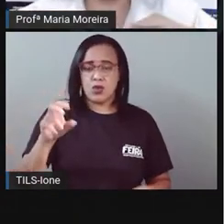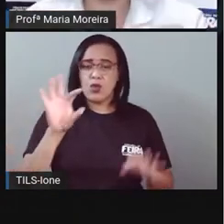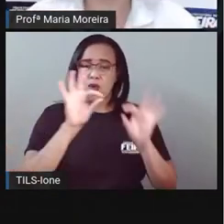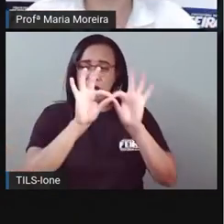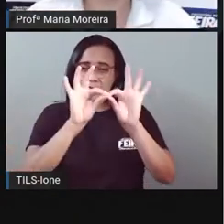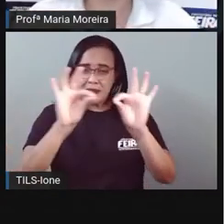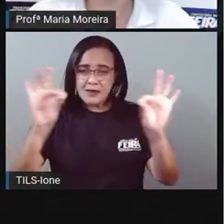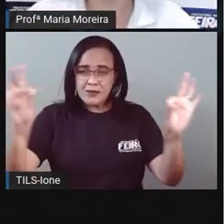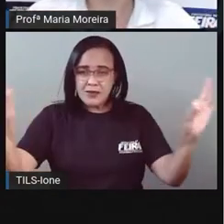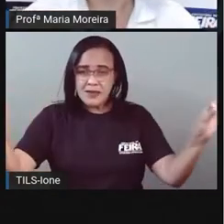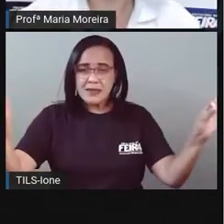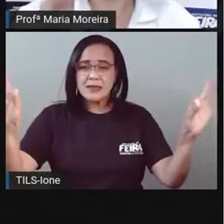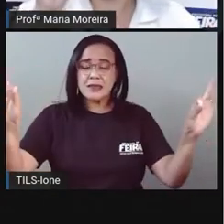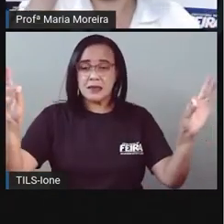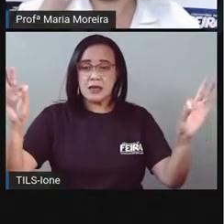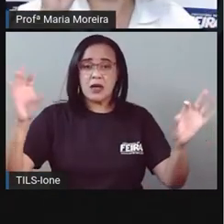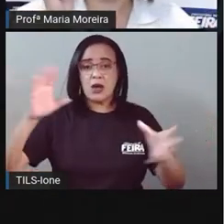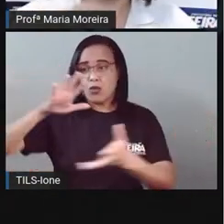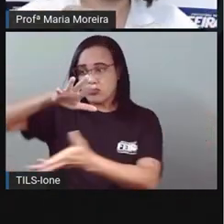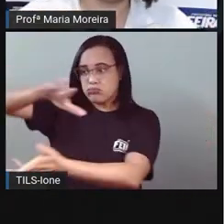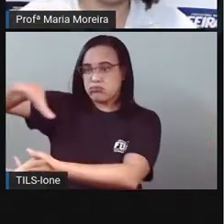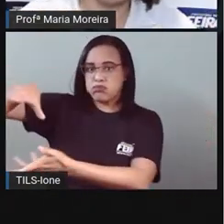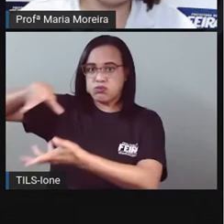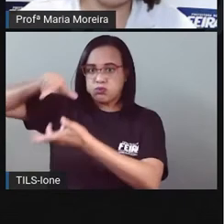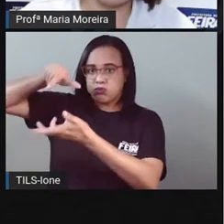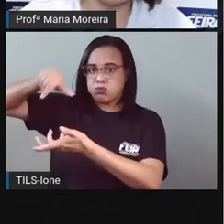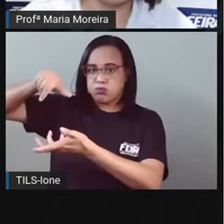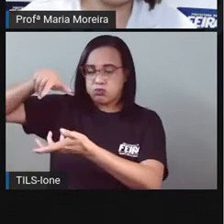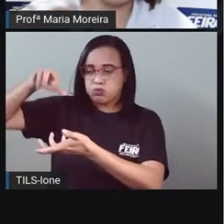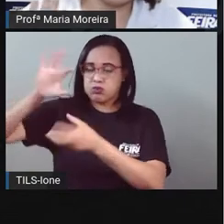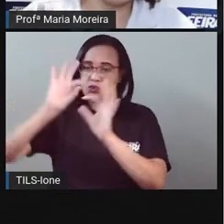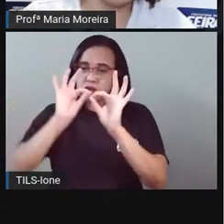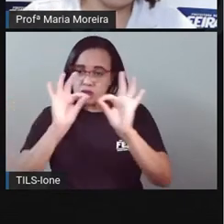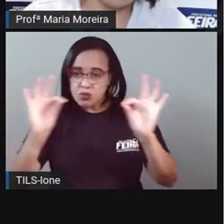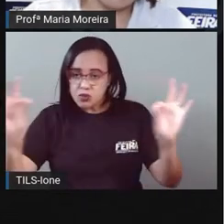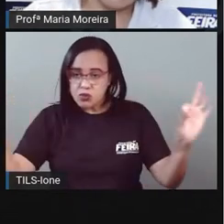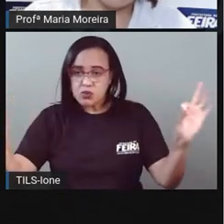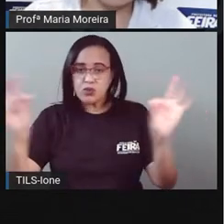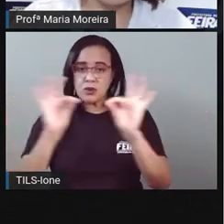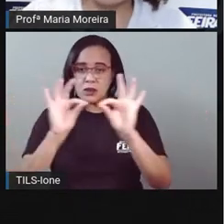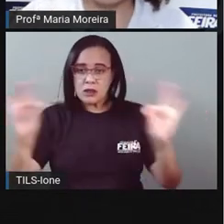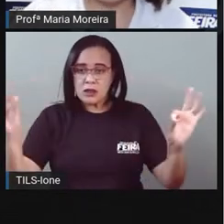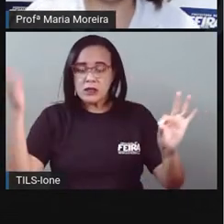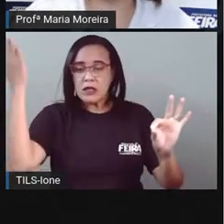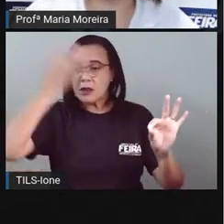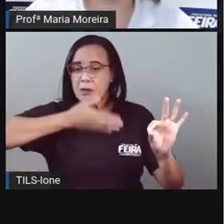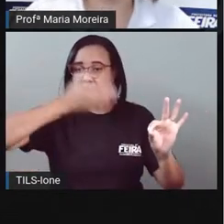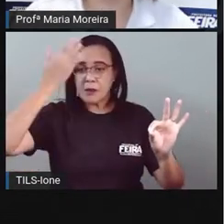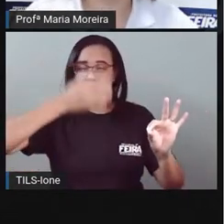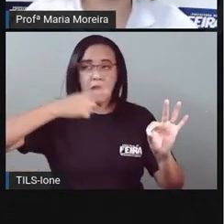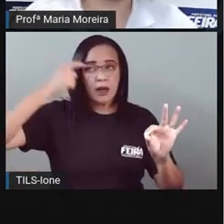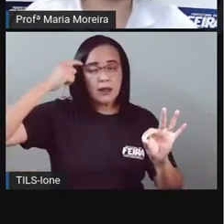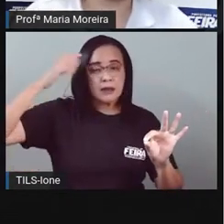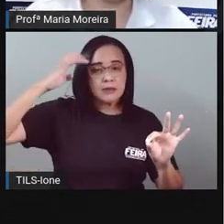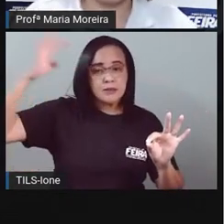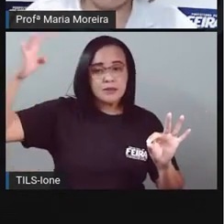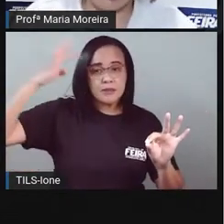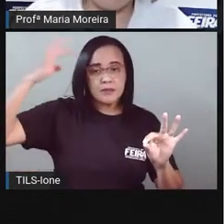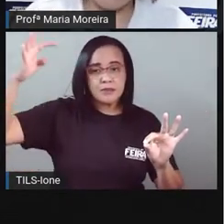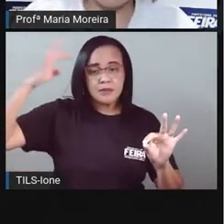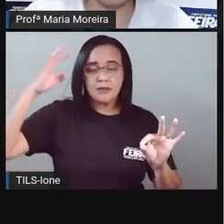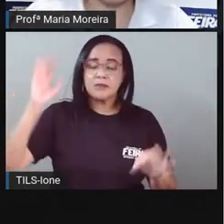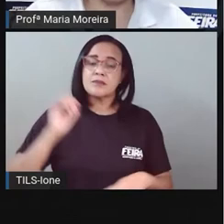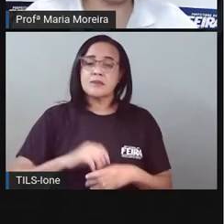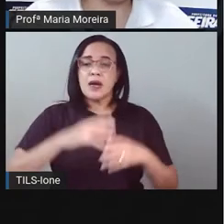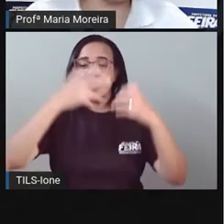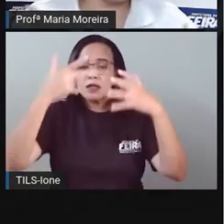Nessa parte aqui do globo Então, essa divisão aí Nessas linhas imaginárias É pra dizer em que hemisfério você está